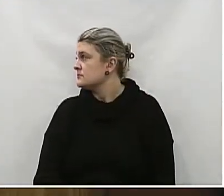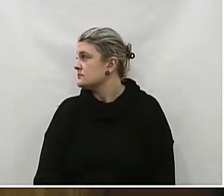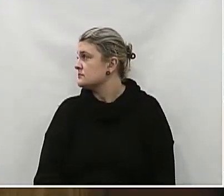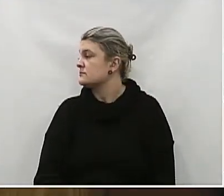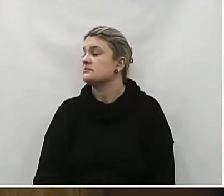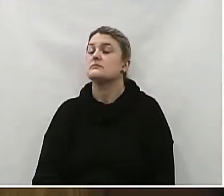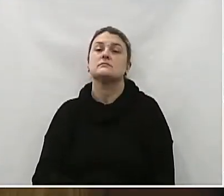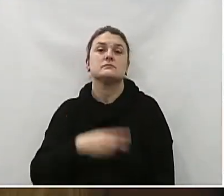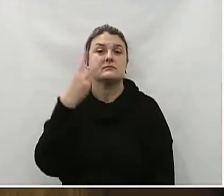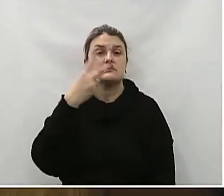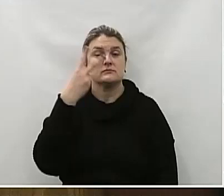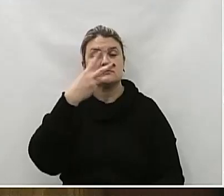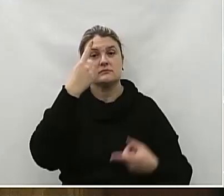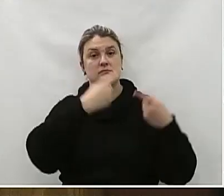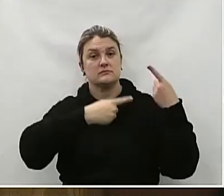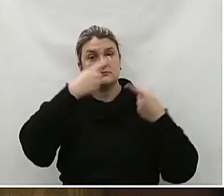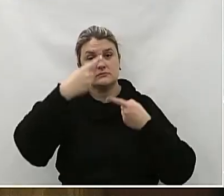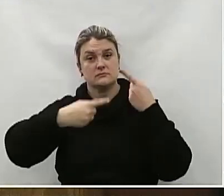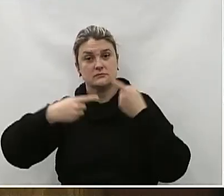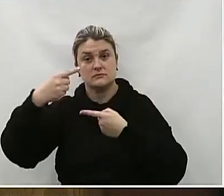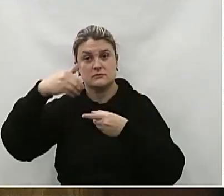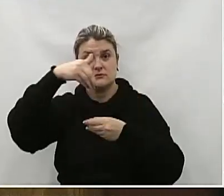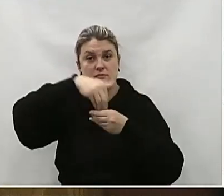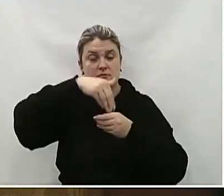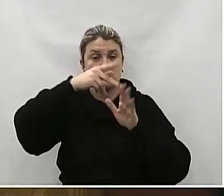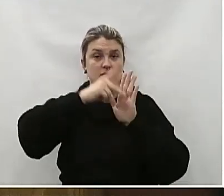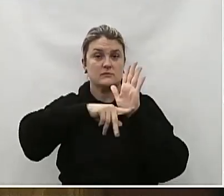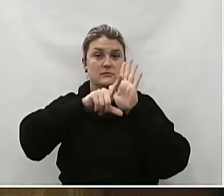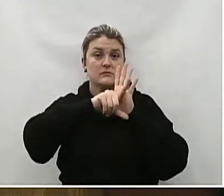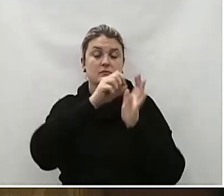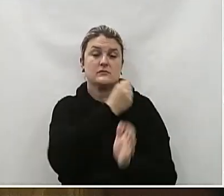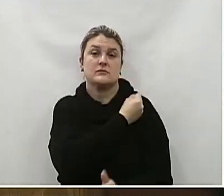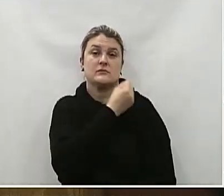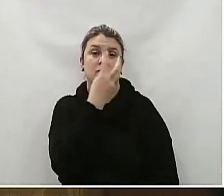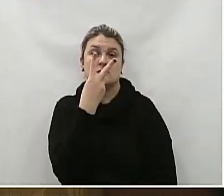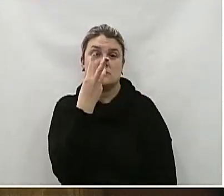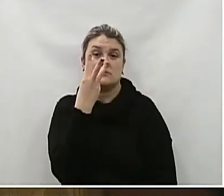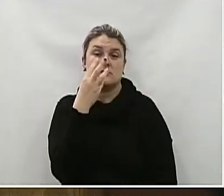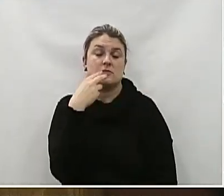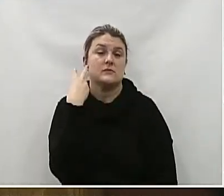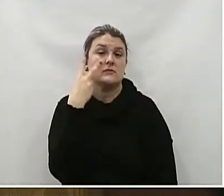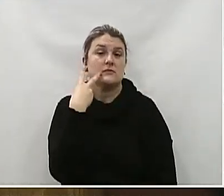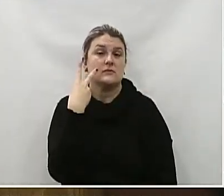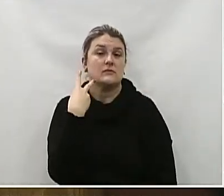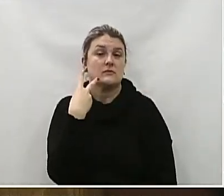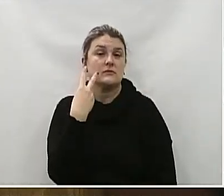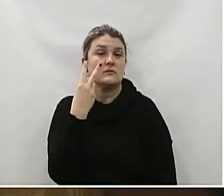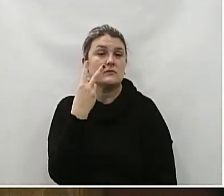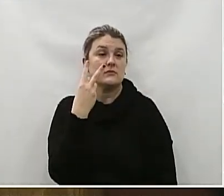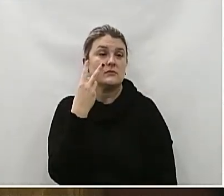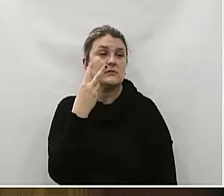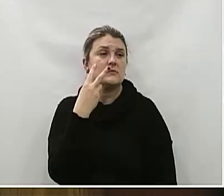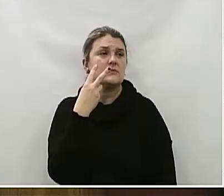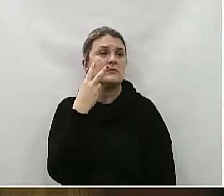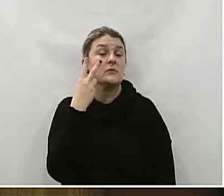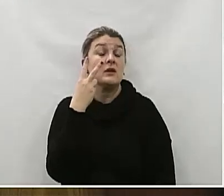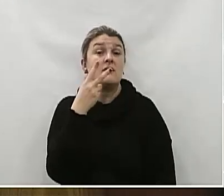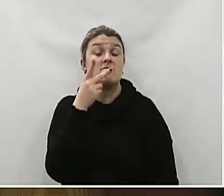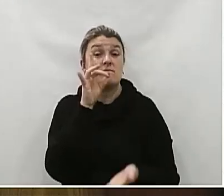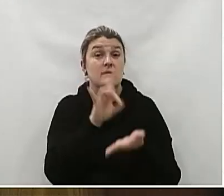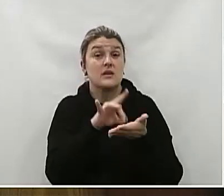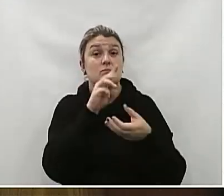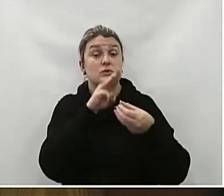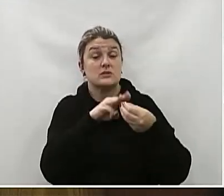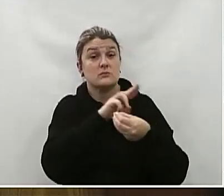Em segunda discussão Em votação Do projeto de lei ordinária Número 23 de 2023 Que institui No município Do